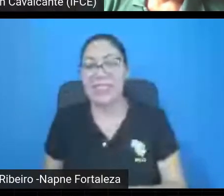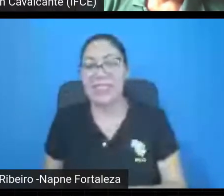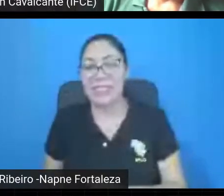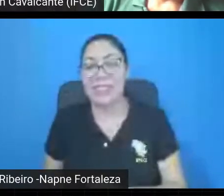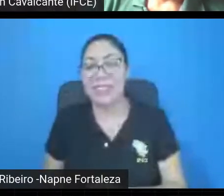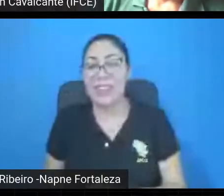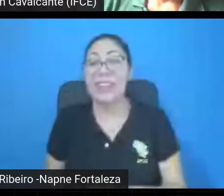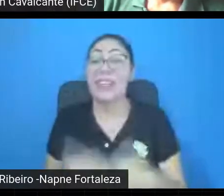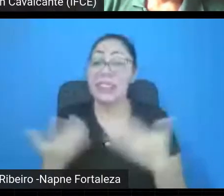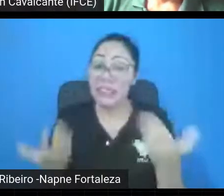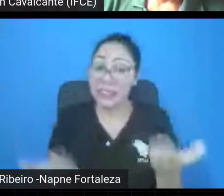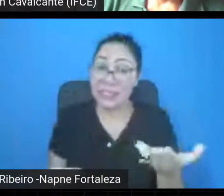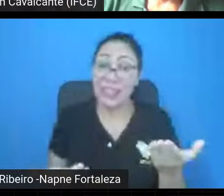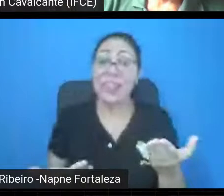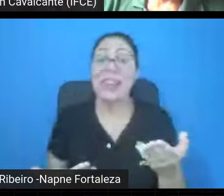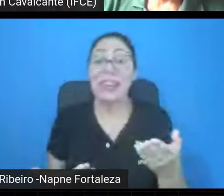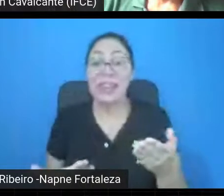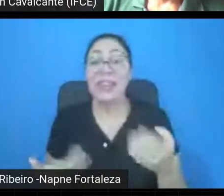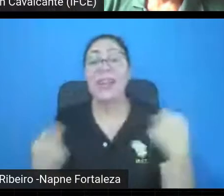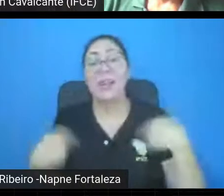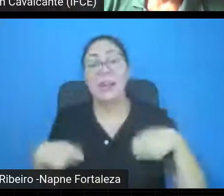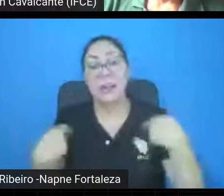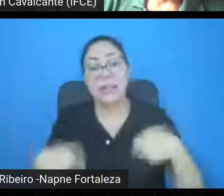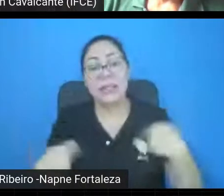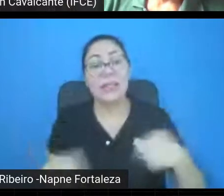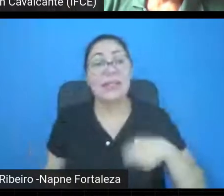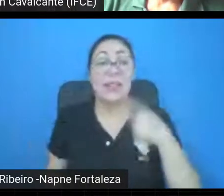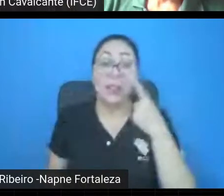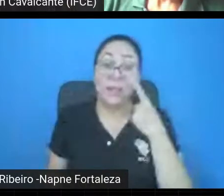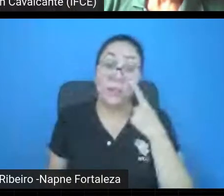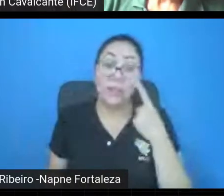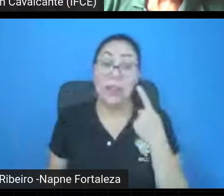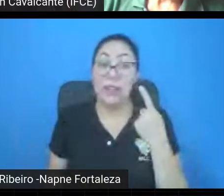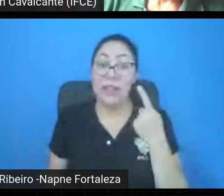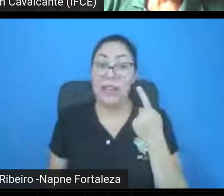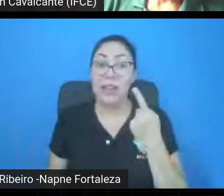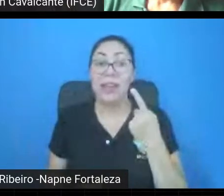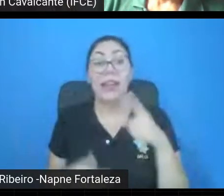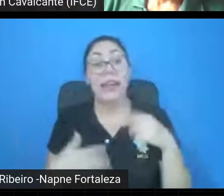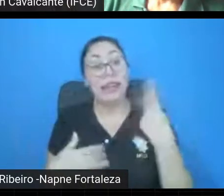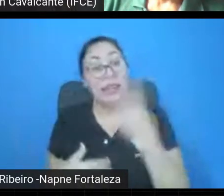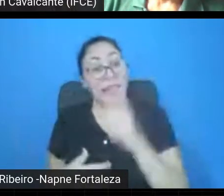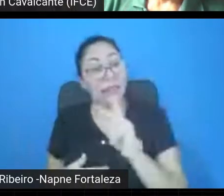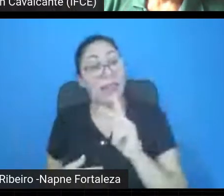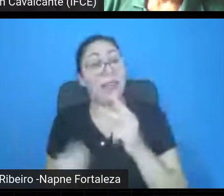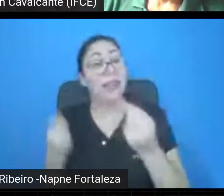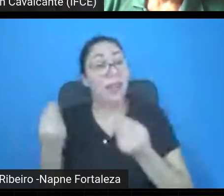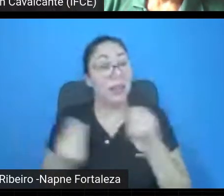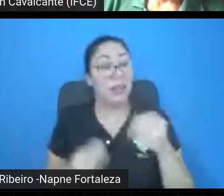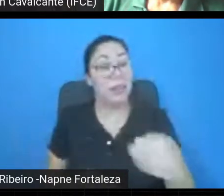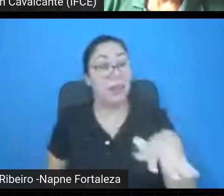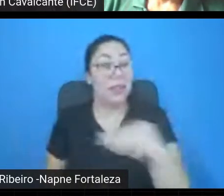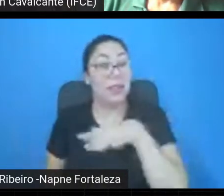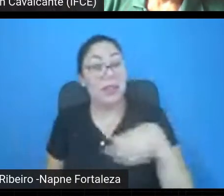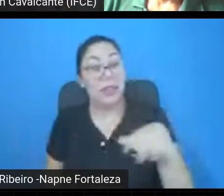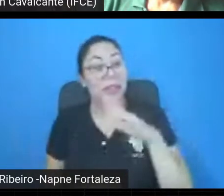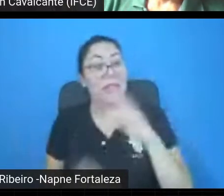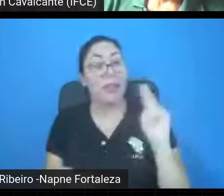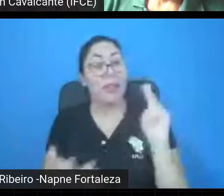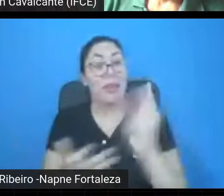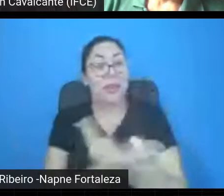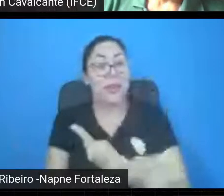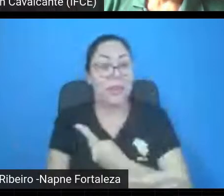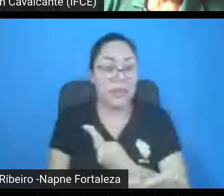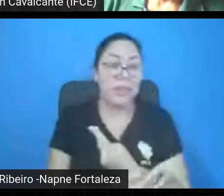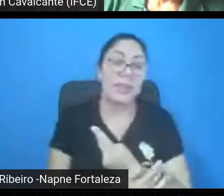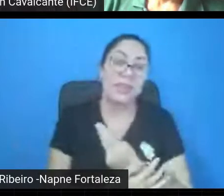que é onde você vê se destacar o indivíduo dentro dessas colaborações tão gigantescas, por outro lado, essas